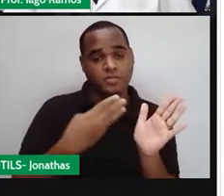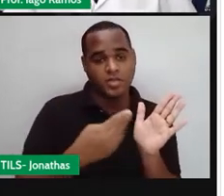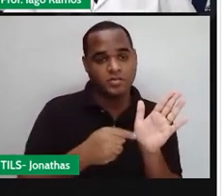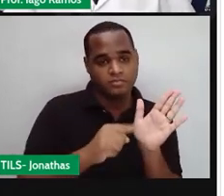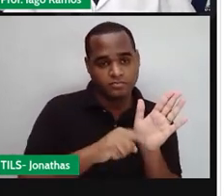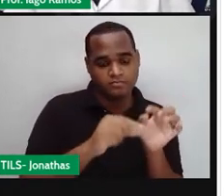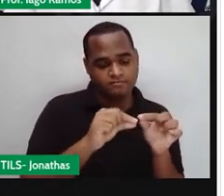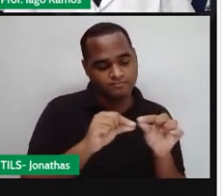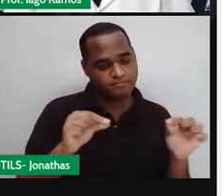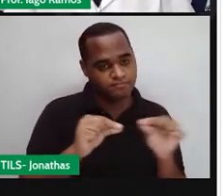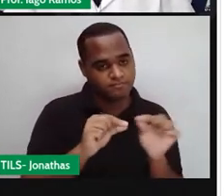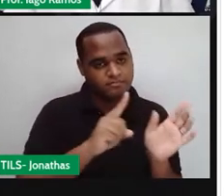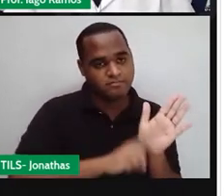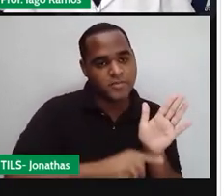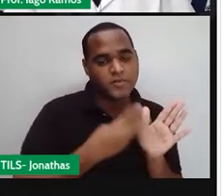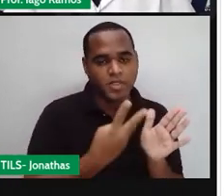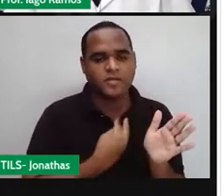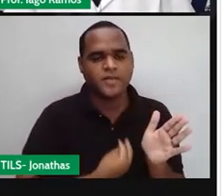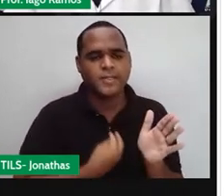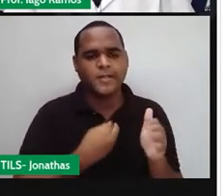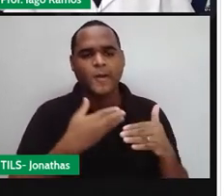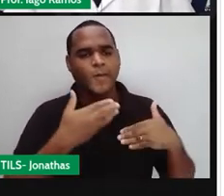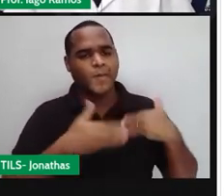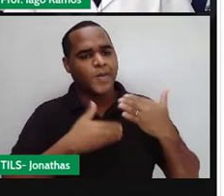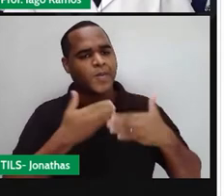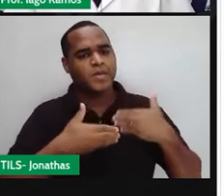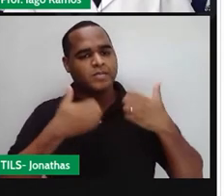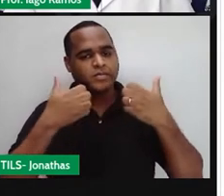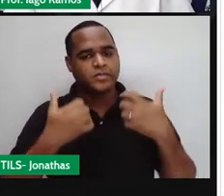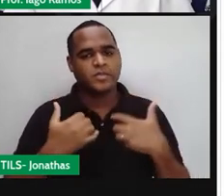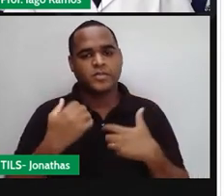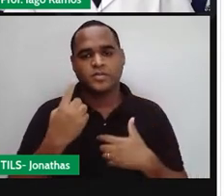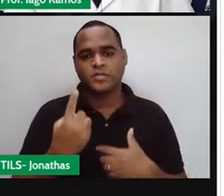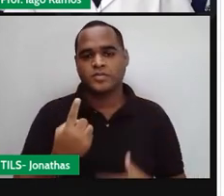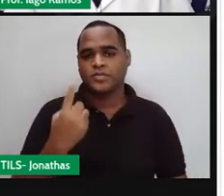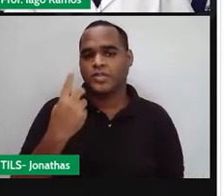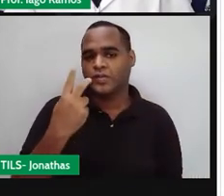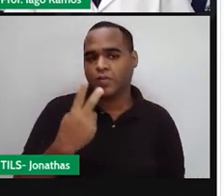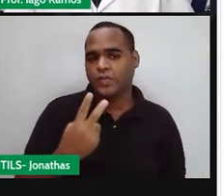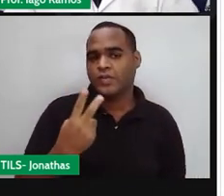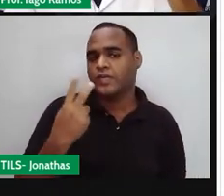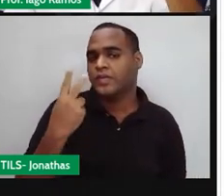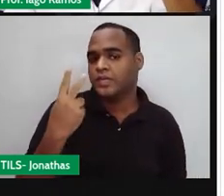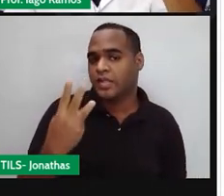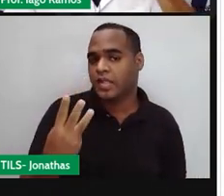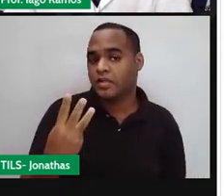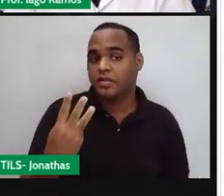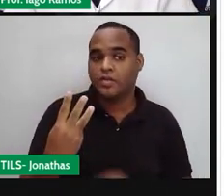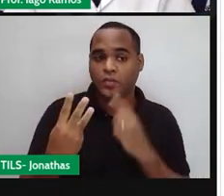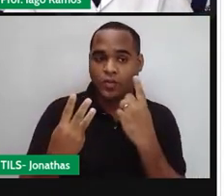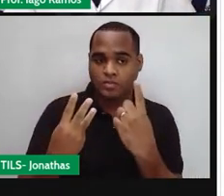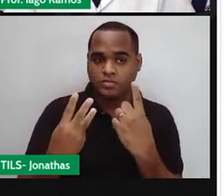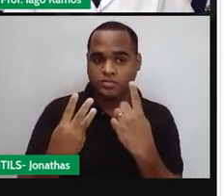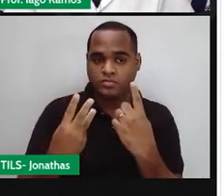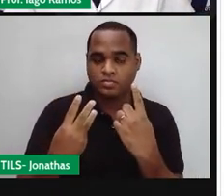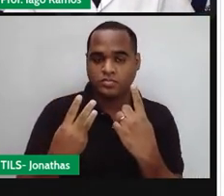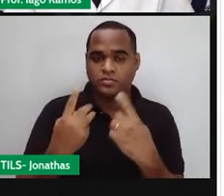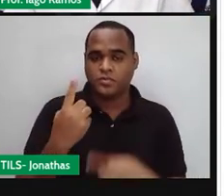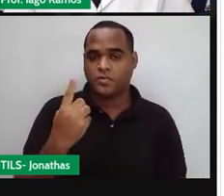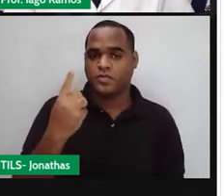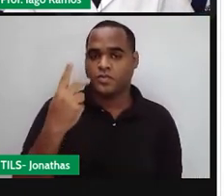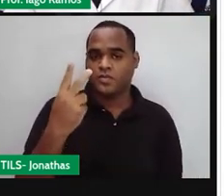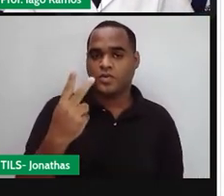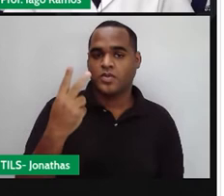e vai caminhar um, dois, três. Uma vez. Um,